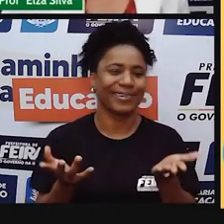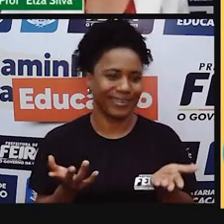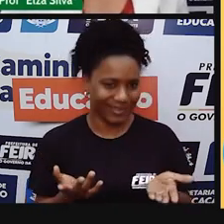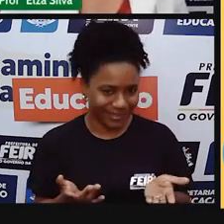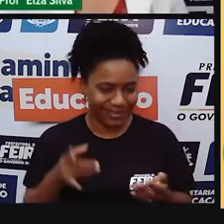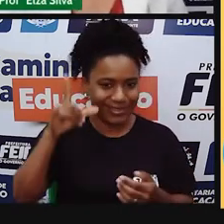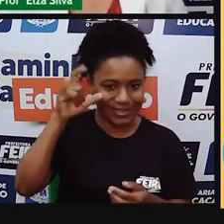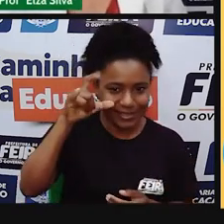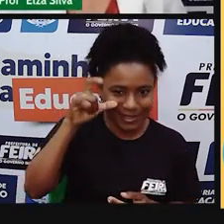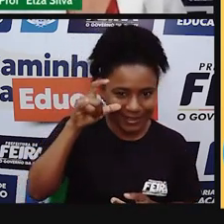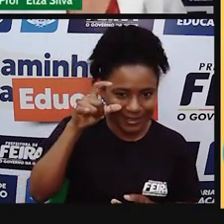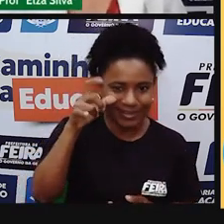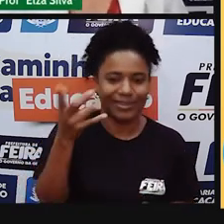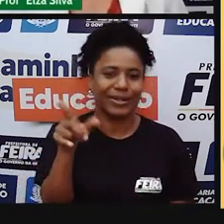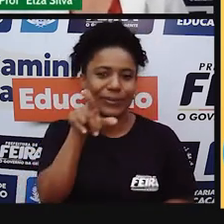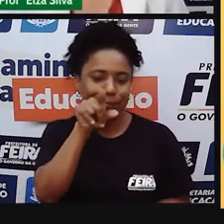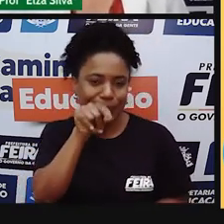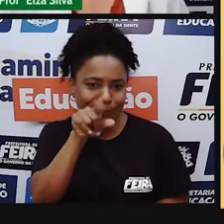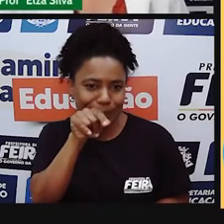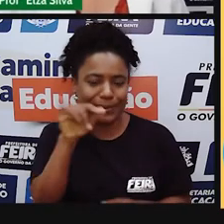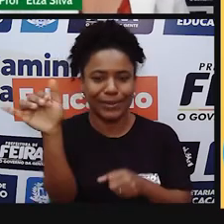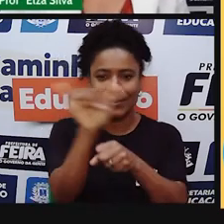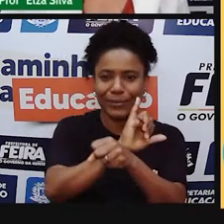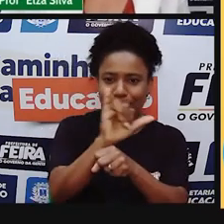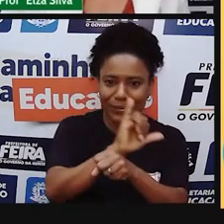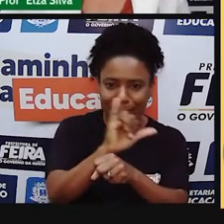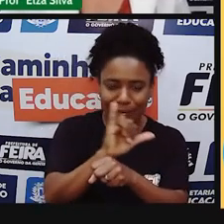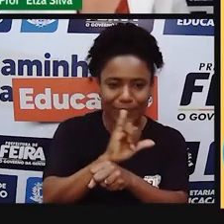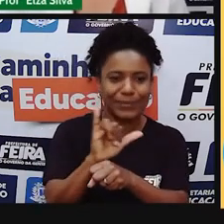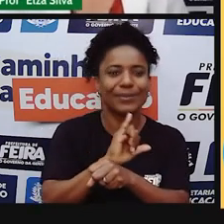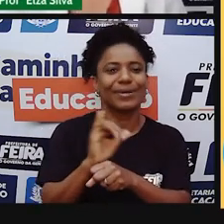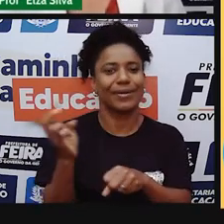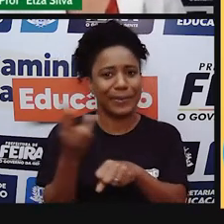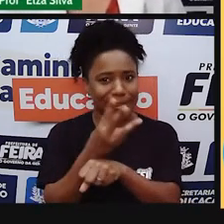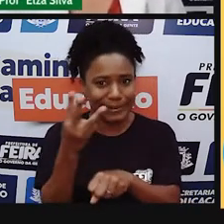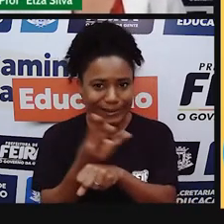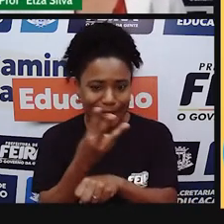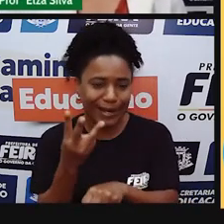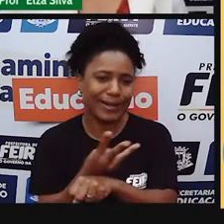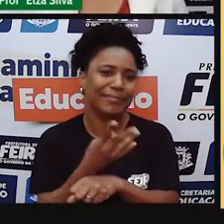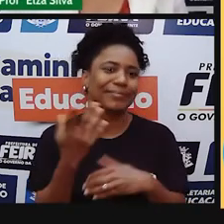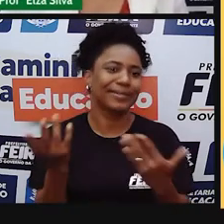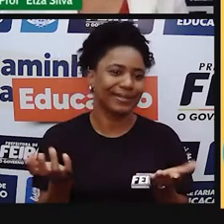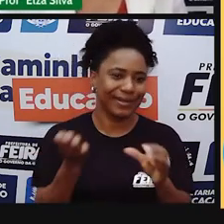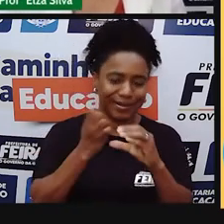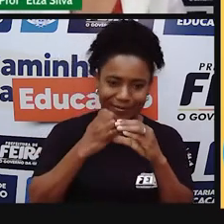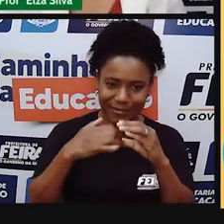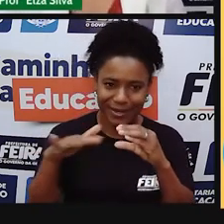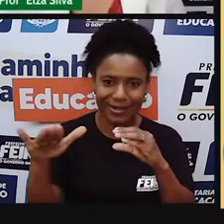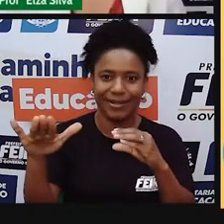o Discord, o WhatsApp, YouTube, e-mail, Facebook,